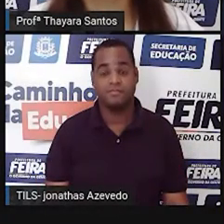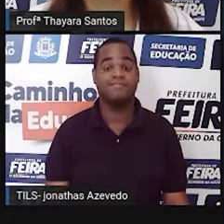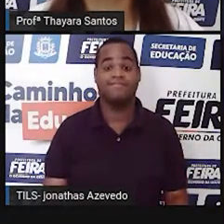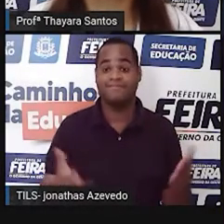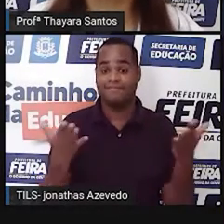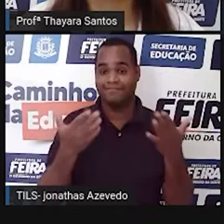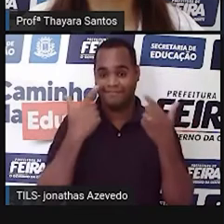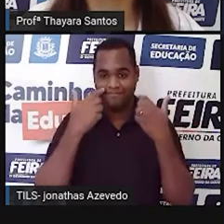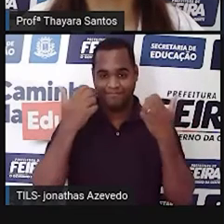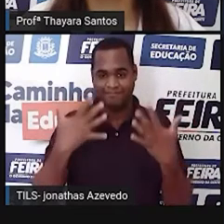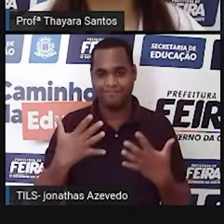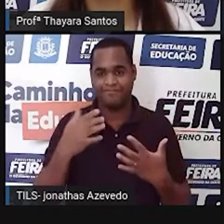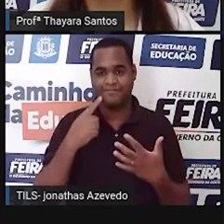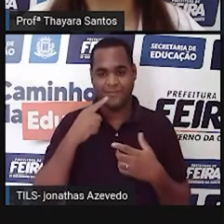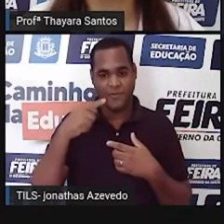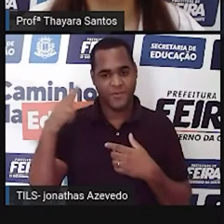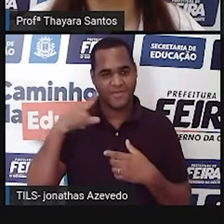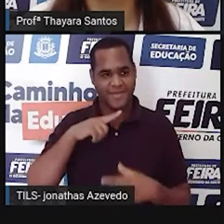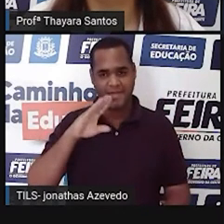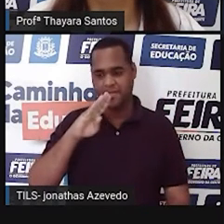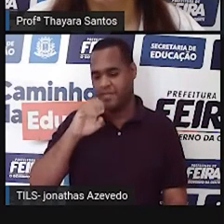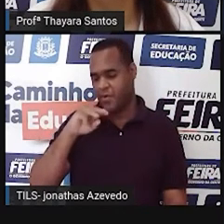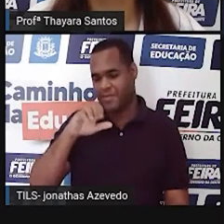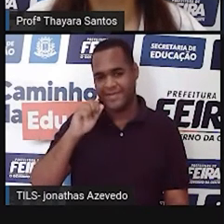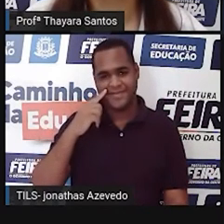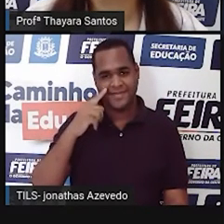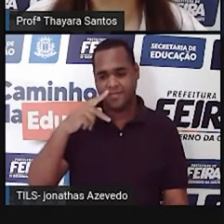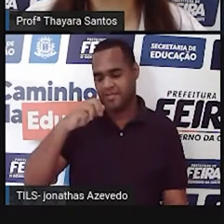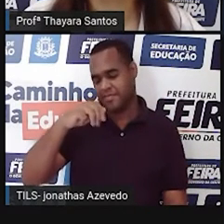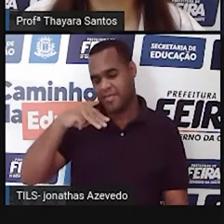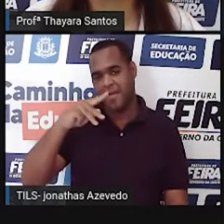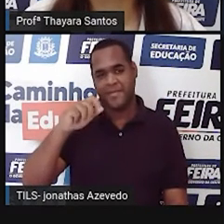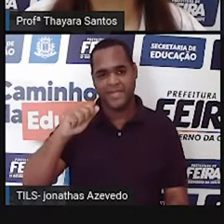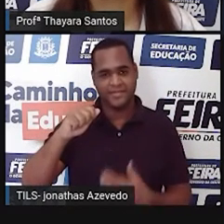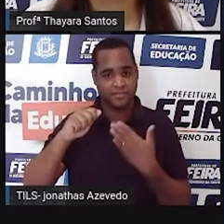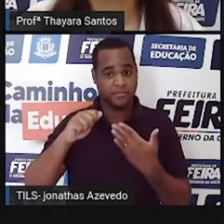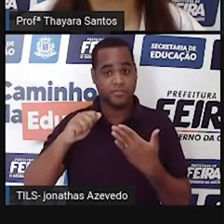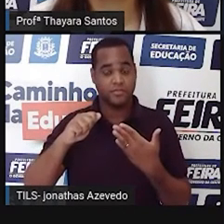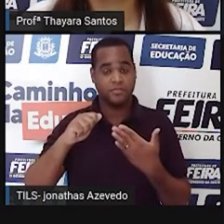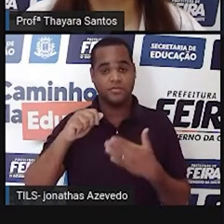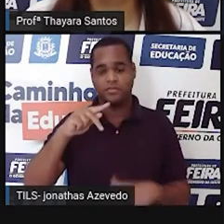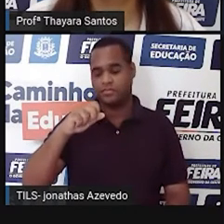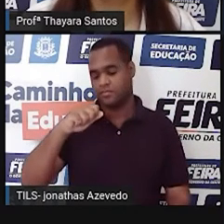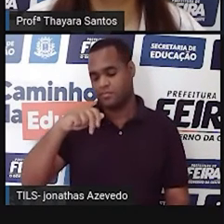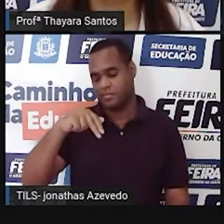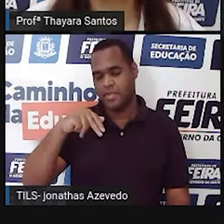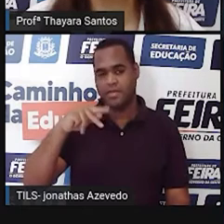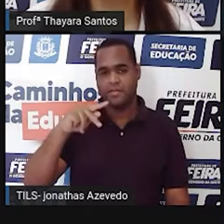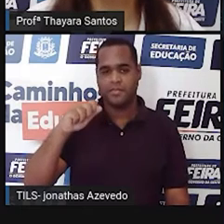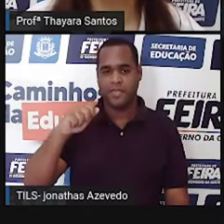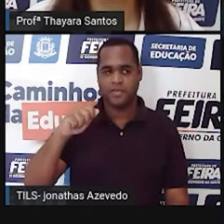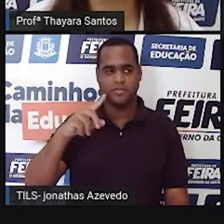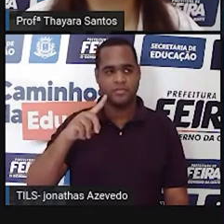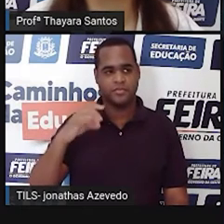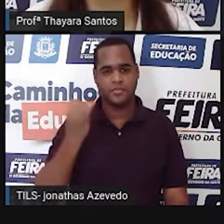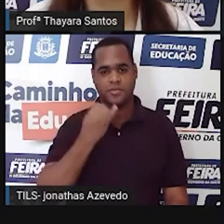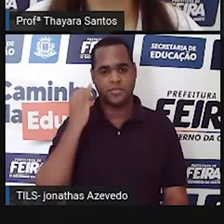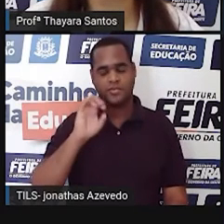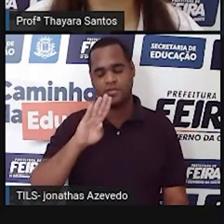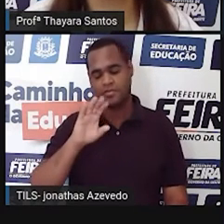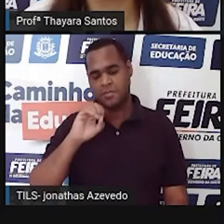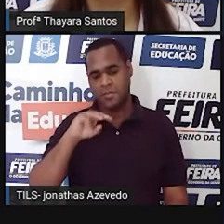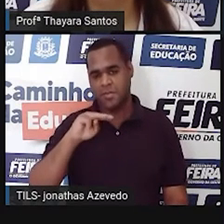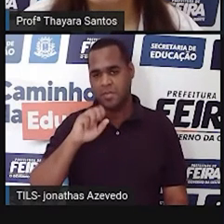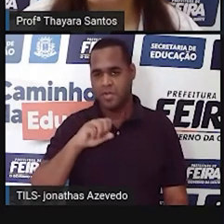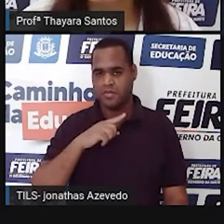Agora a gente vai falar do próximo bioma que é o Pampa. O Pampa é um bioma que a gente fala que o